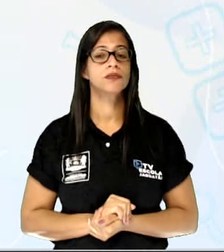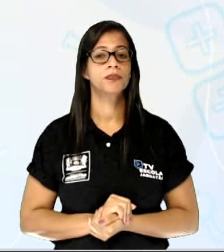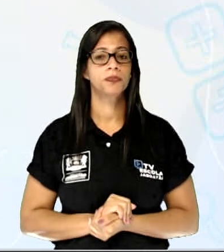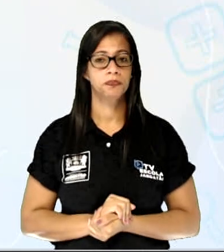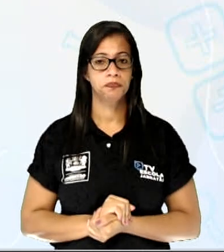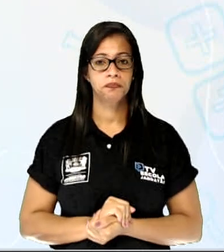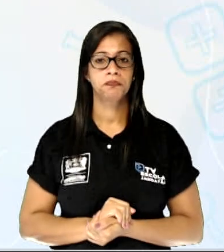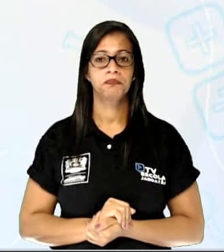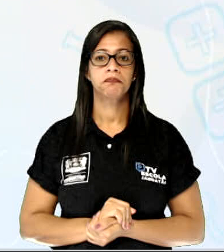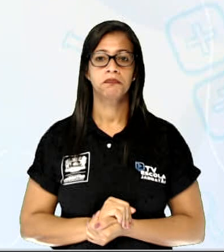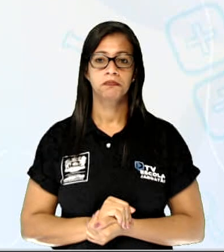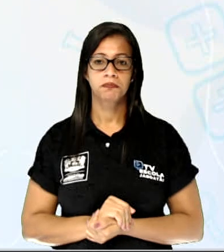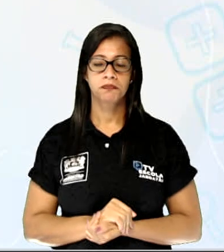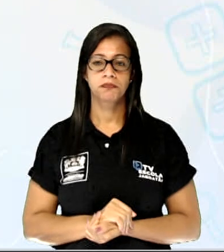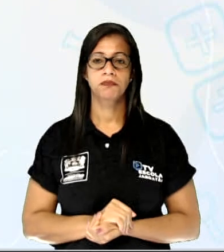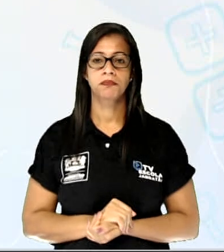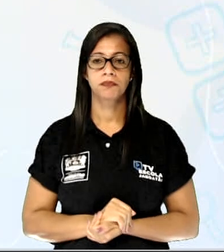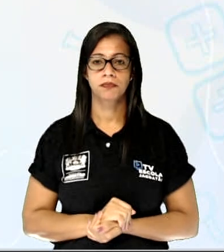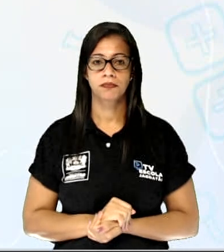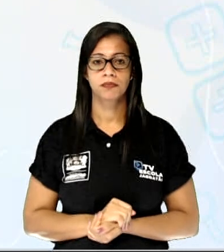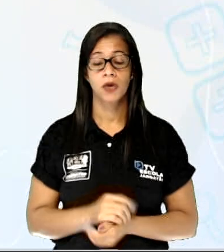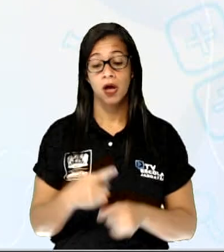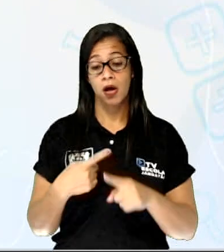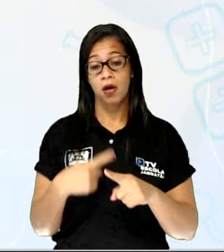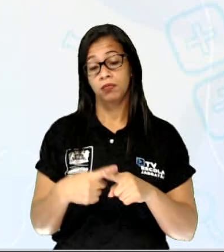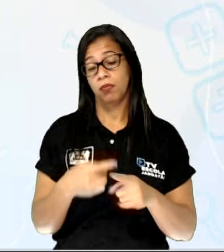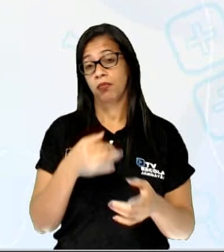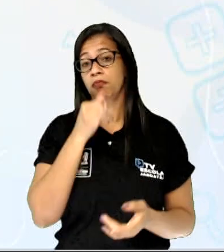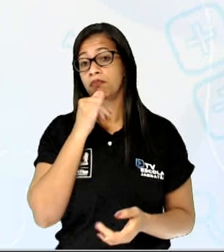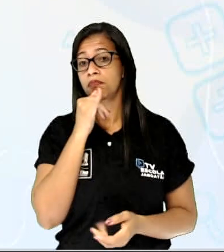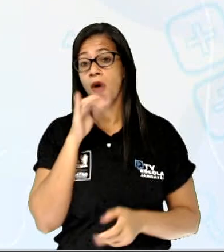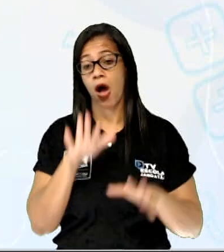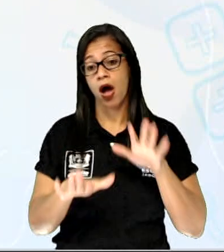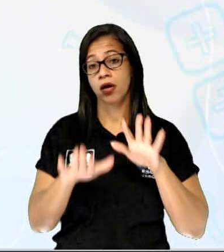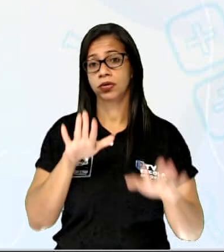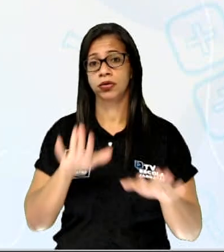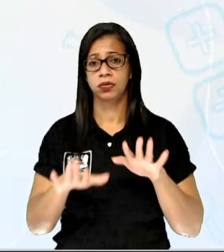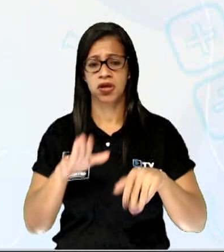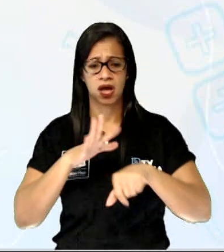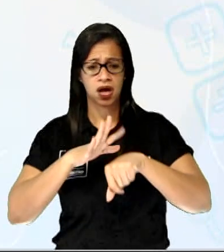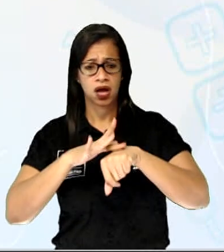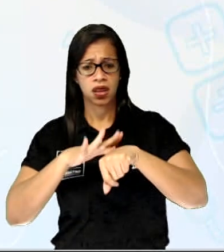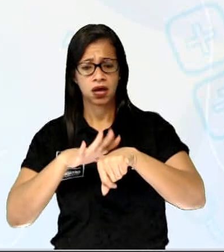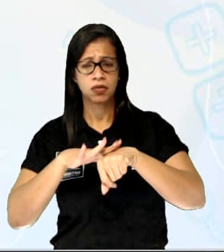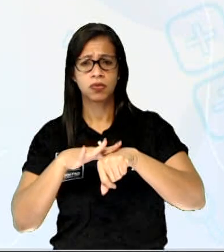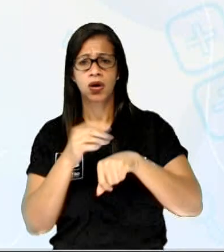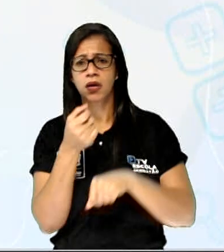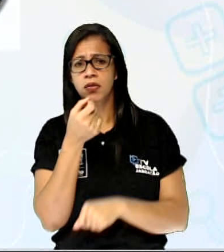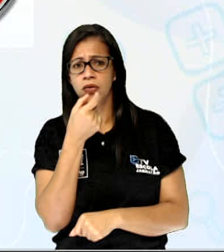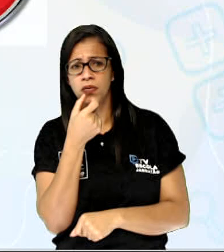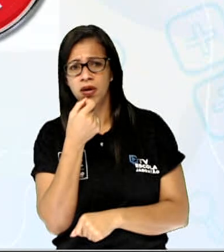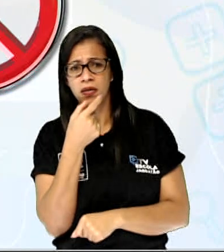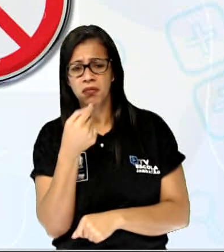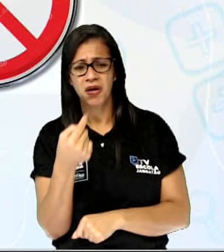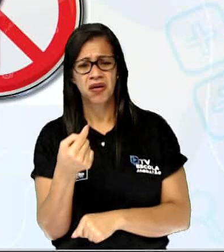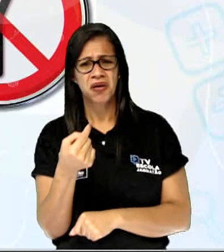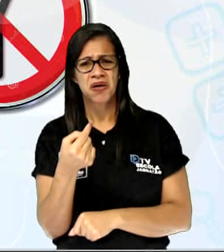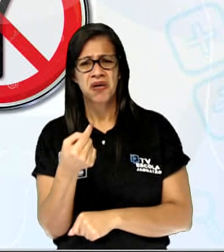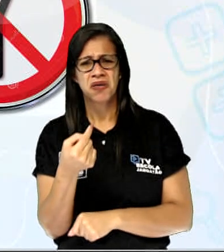fica, não se adapta com aquela medicação e pode se intoxicar. Pode precisar ir ao